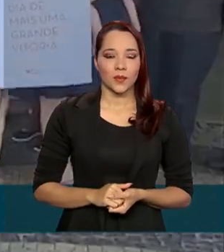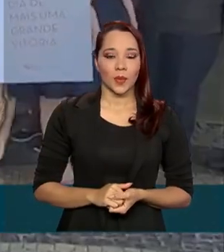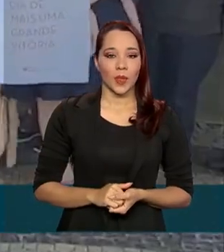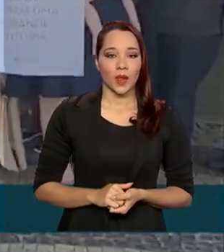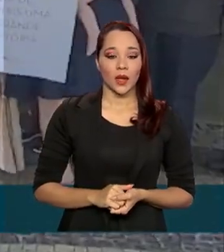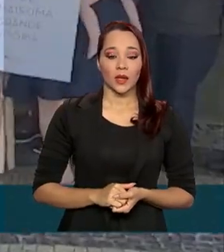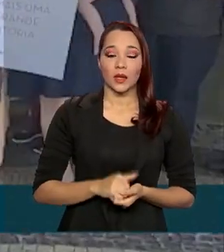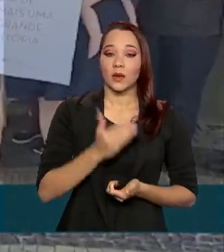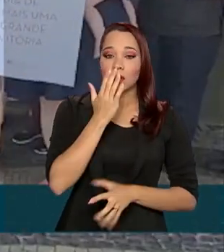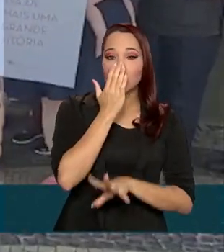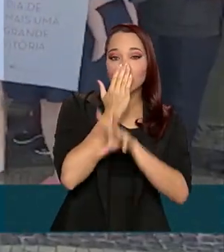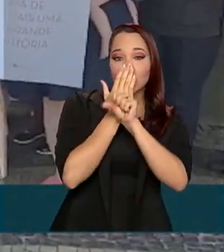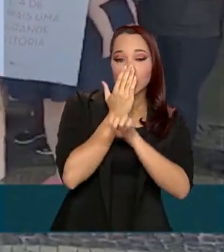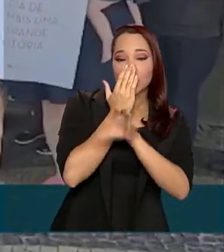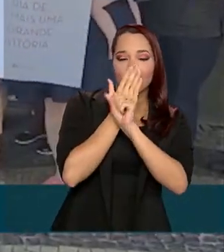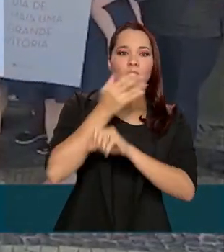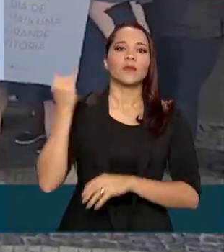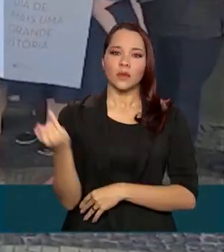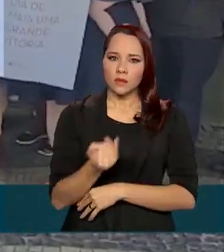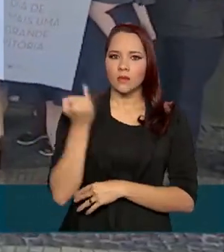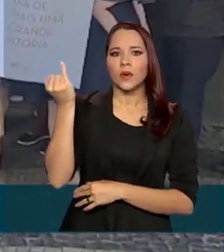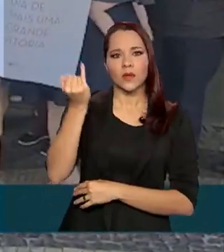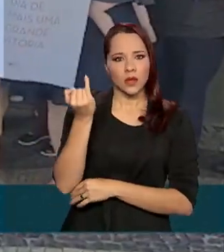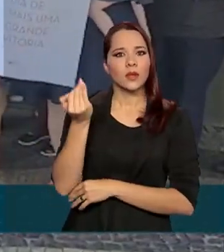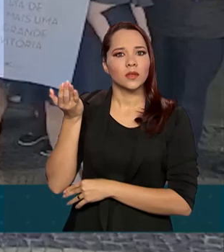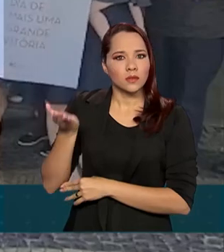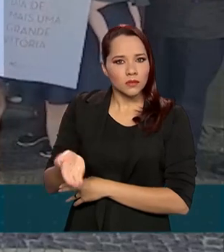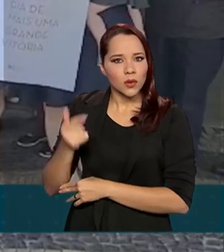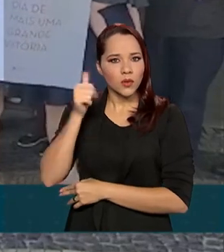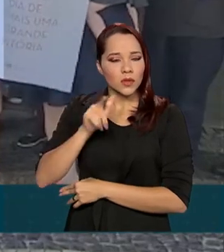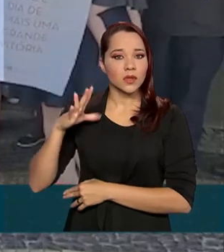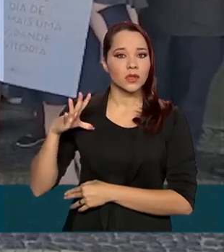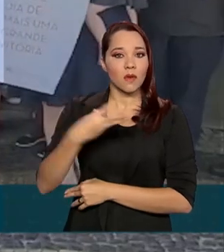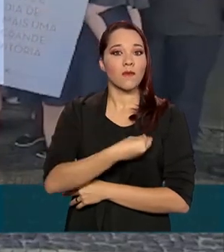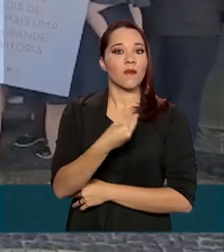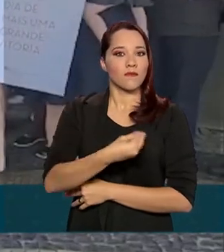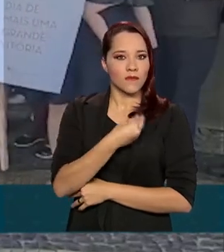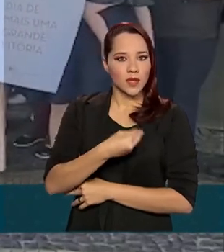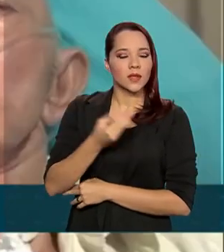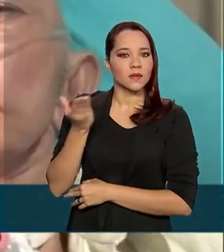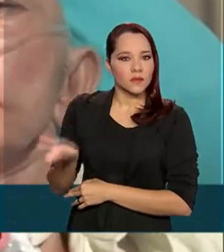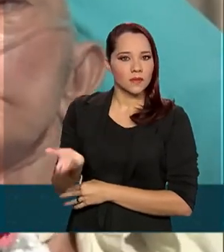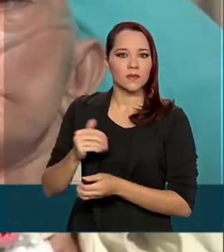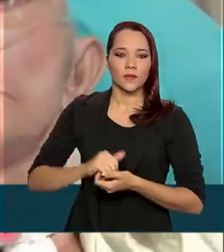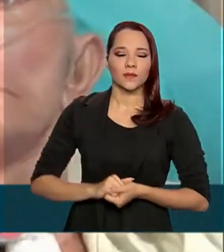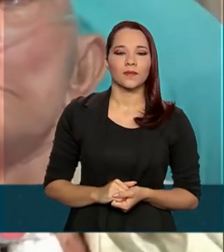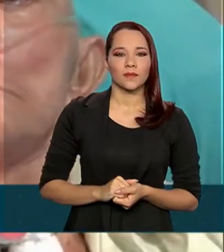A ventilação mecânica foi fundamental para salvar a vida de seu Matias.